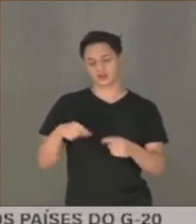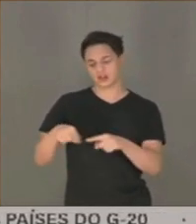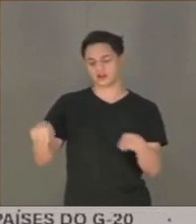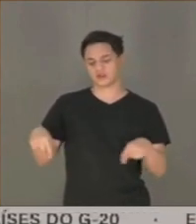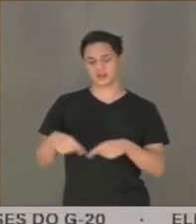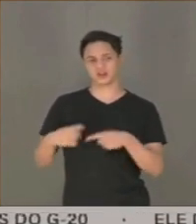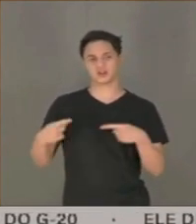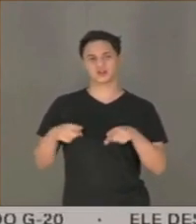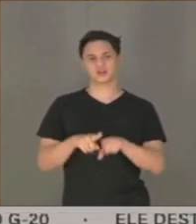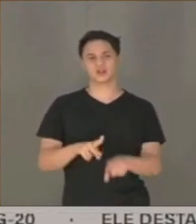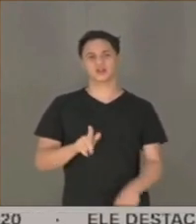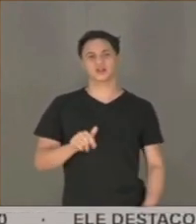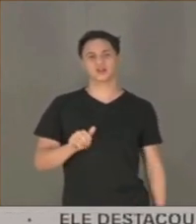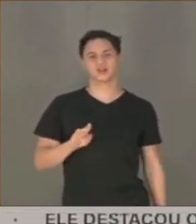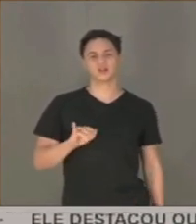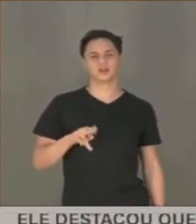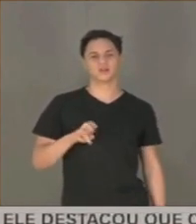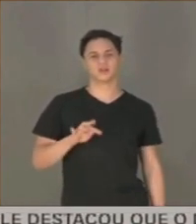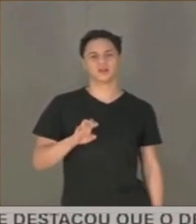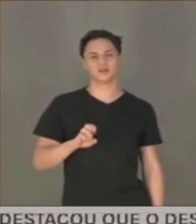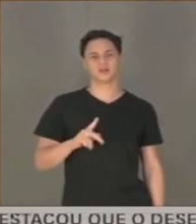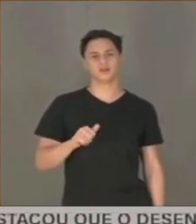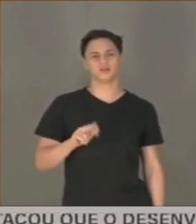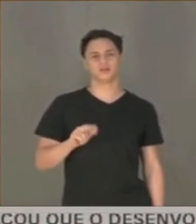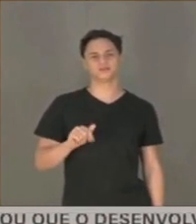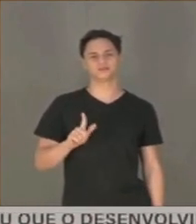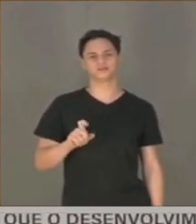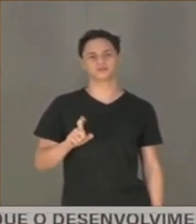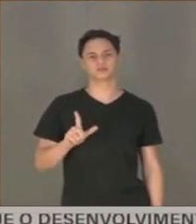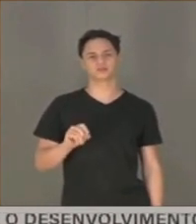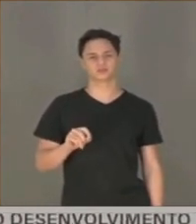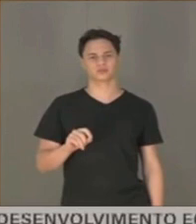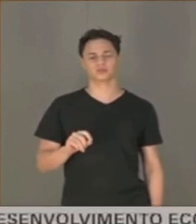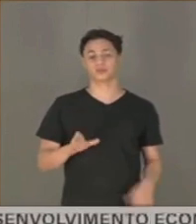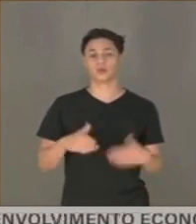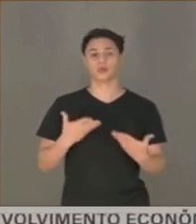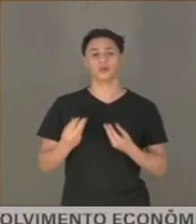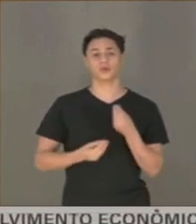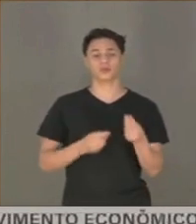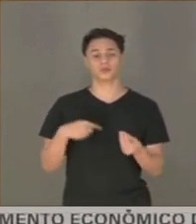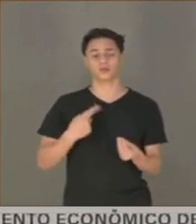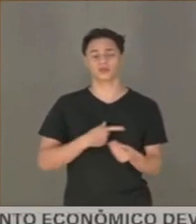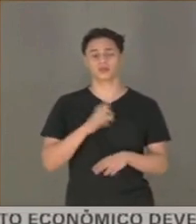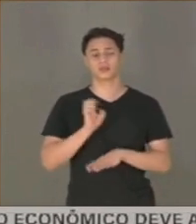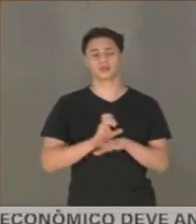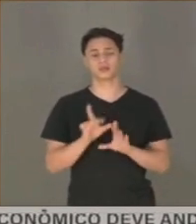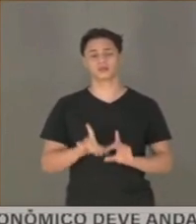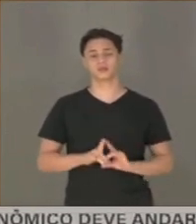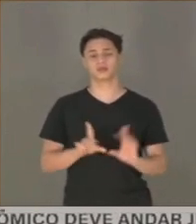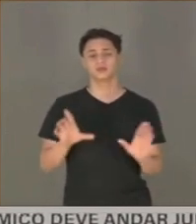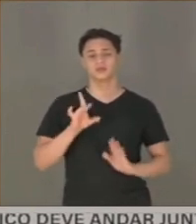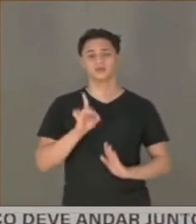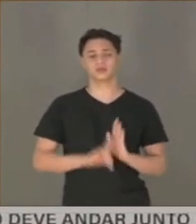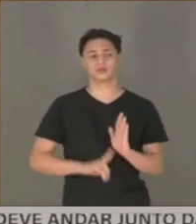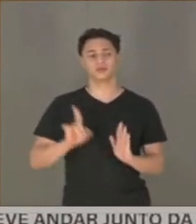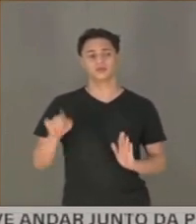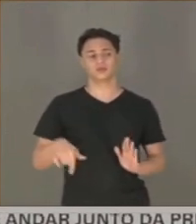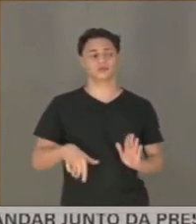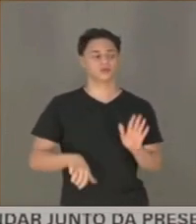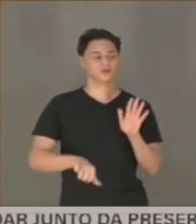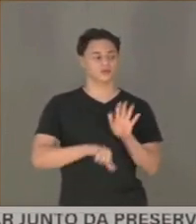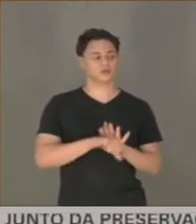Não existe gabinete paralelo na estrutura do Estado Democrático de Direito. Crime de usurpação de função pública.